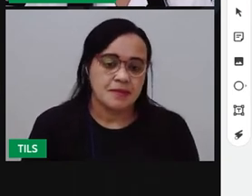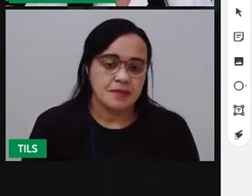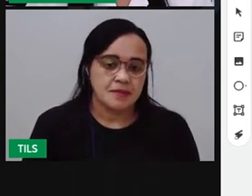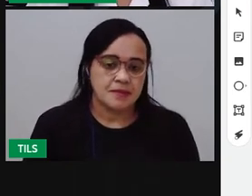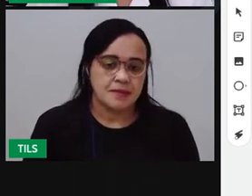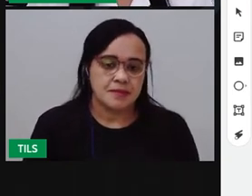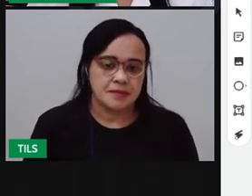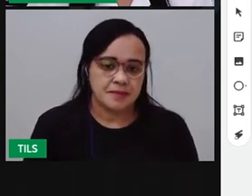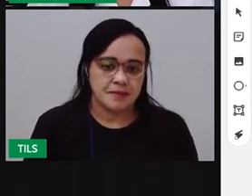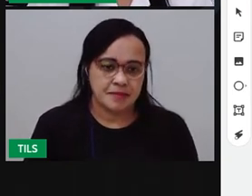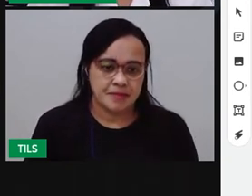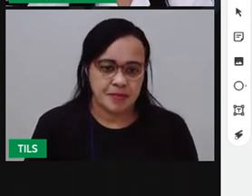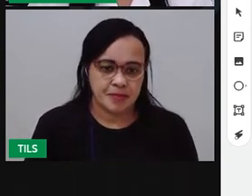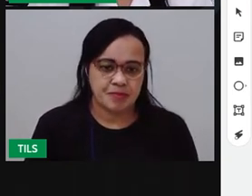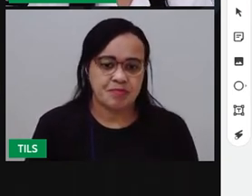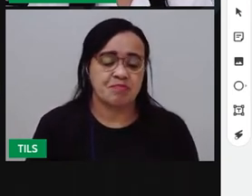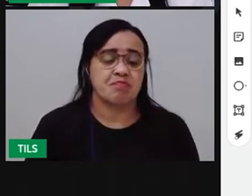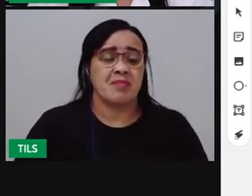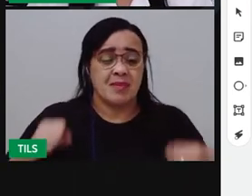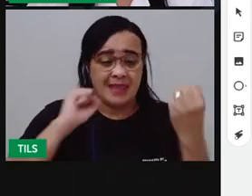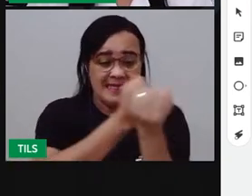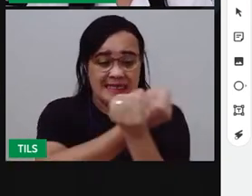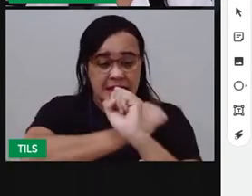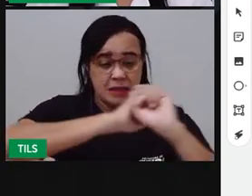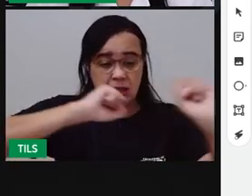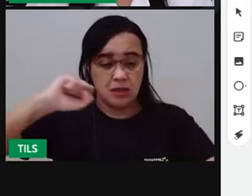É uma igreja bem grande.